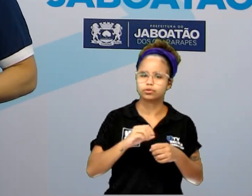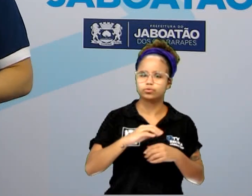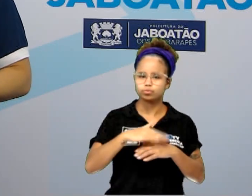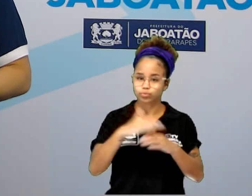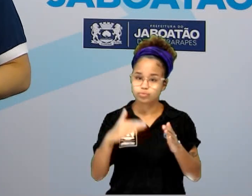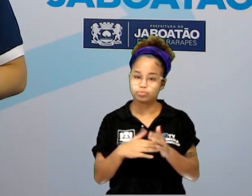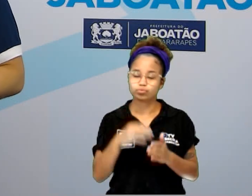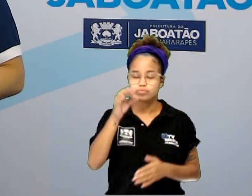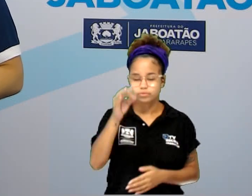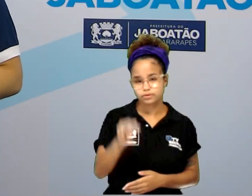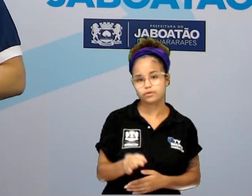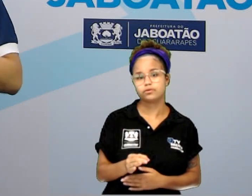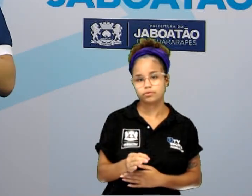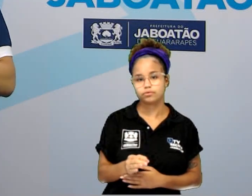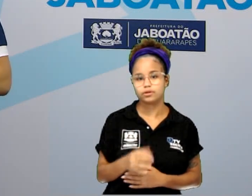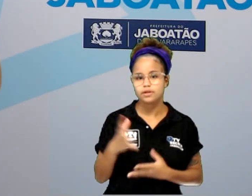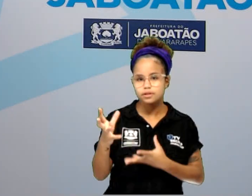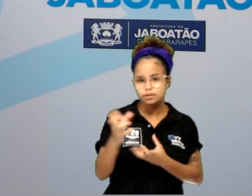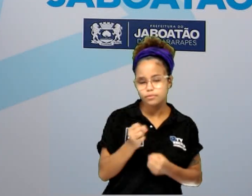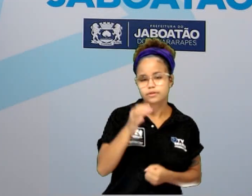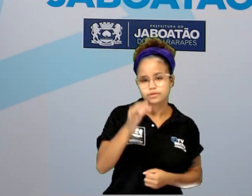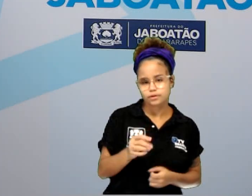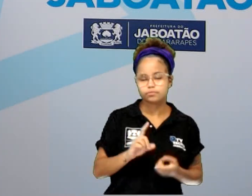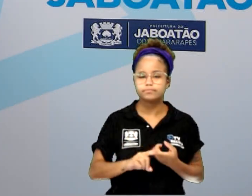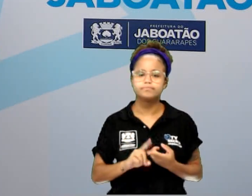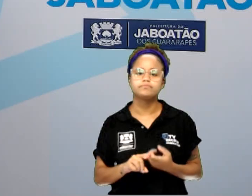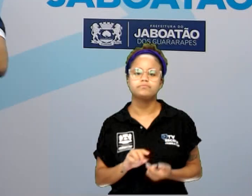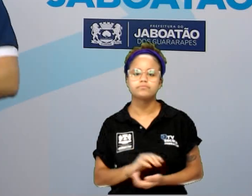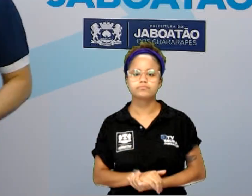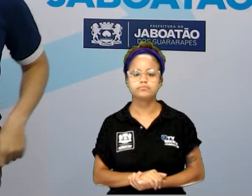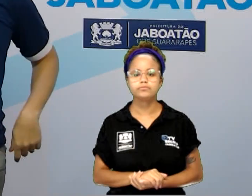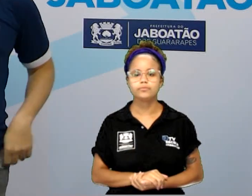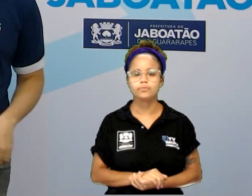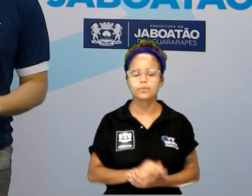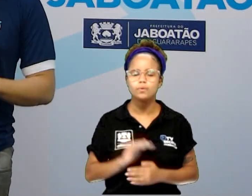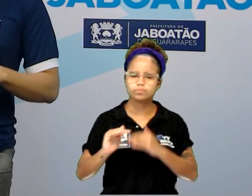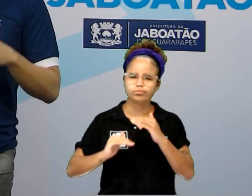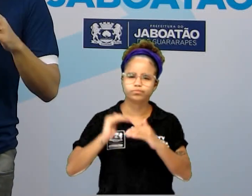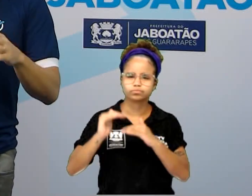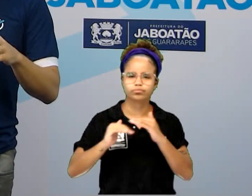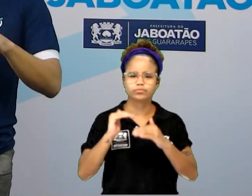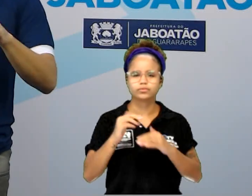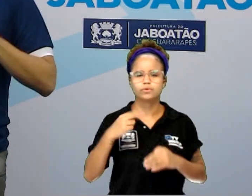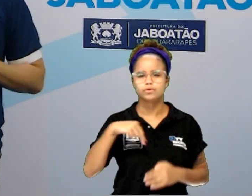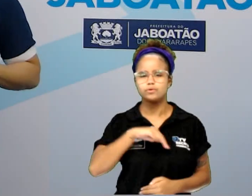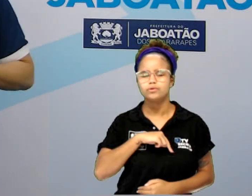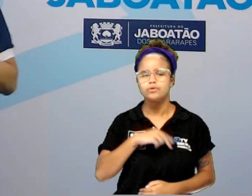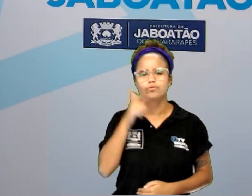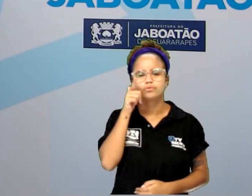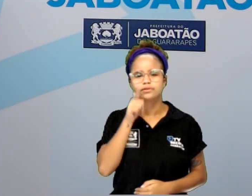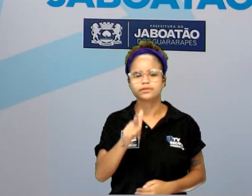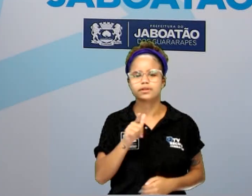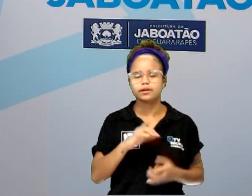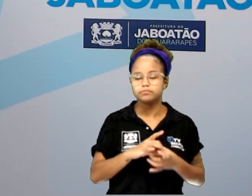gente deve e receber limpo do nosso freguês. Com o tempo, a gente consegue ser livre, ético e o